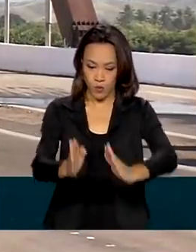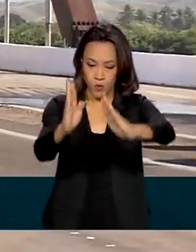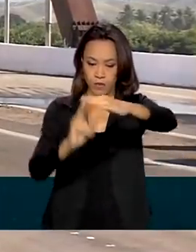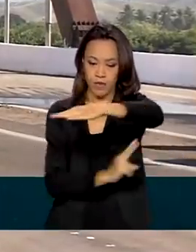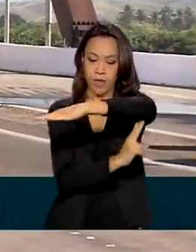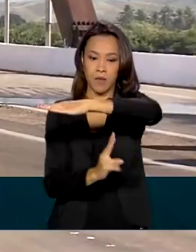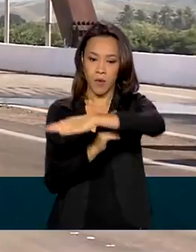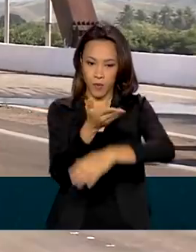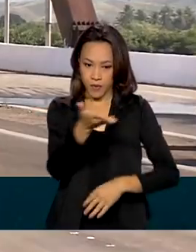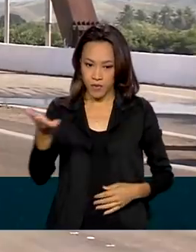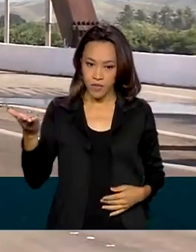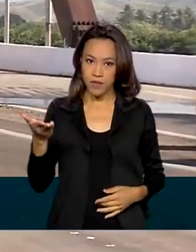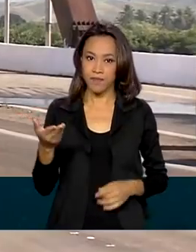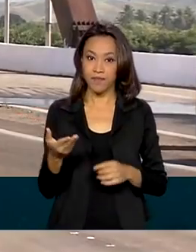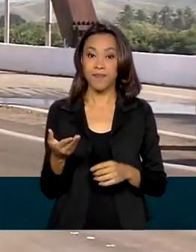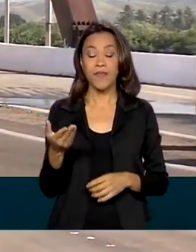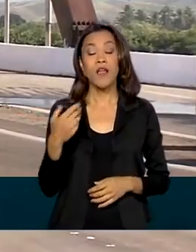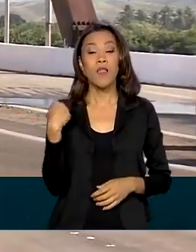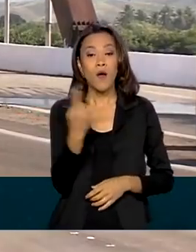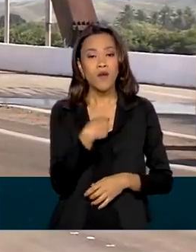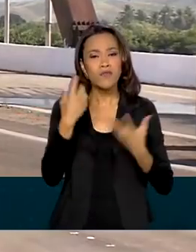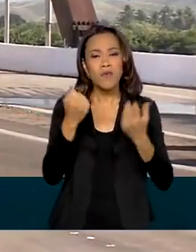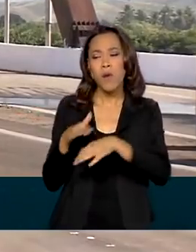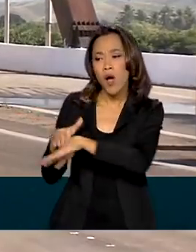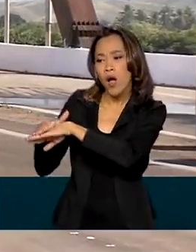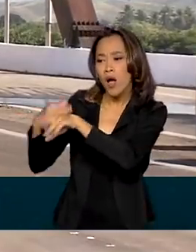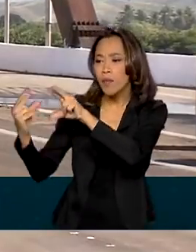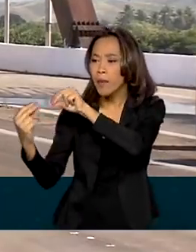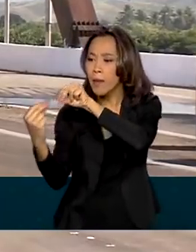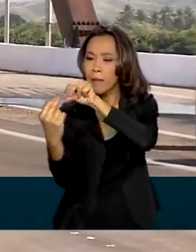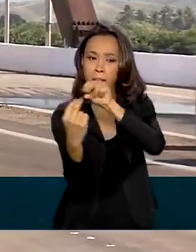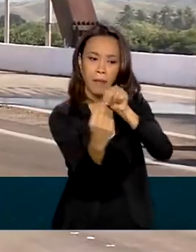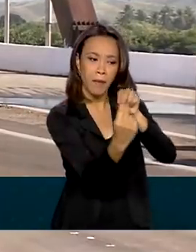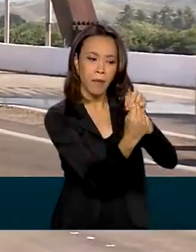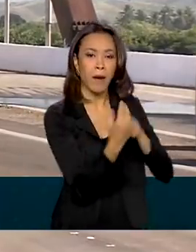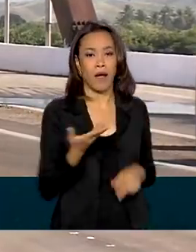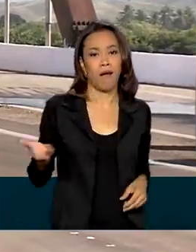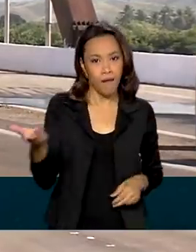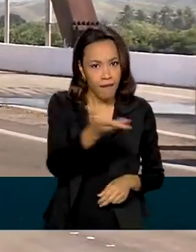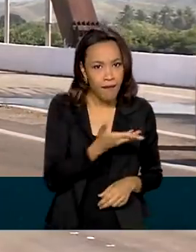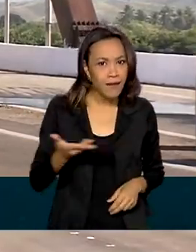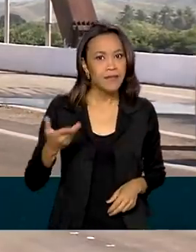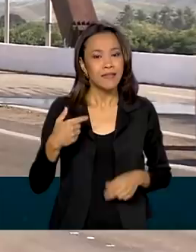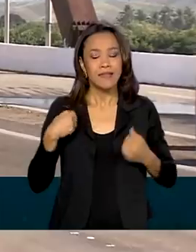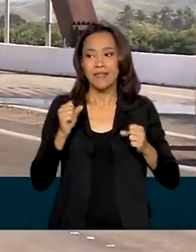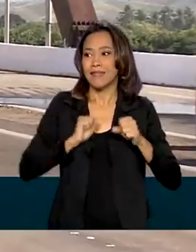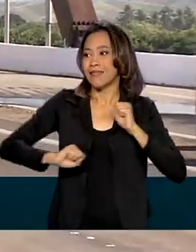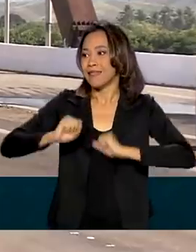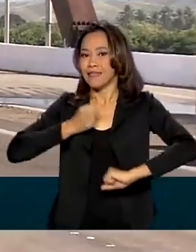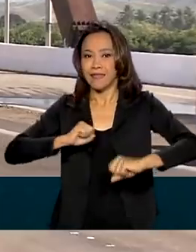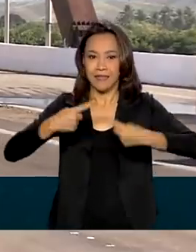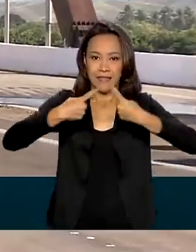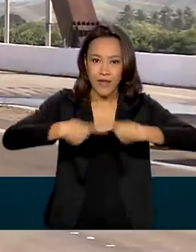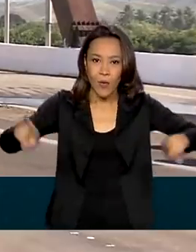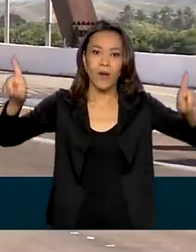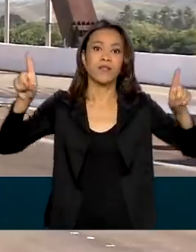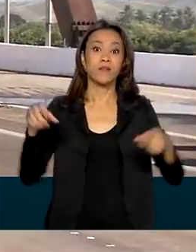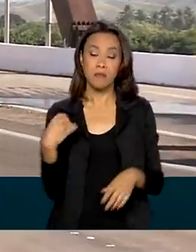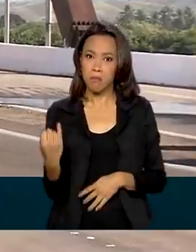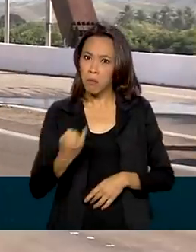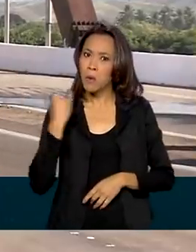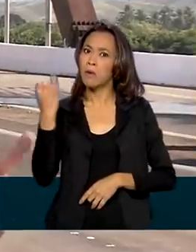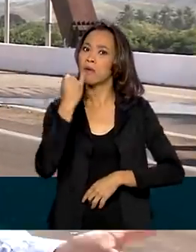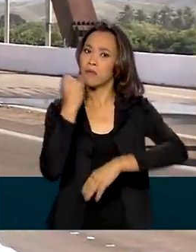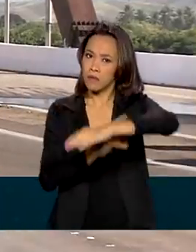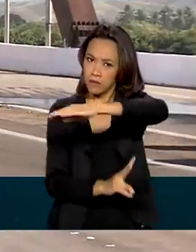eu e o cinegrafista Júlio Leal fomos conversar com a população, ver a expectativa por essa inauguração, ver a importância desta ponte